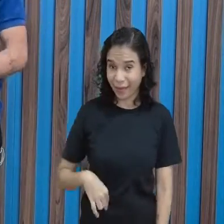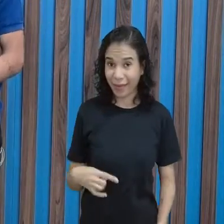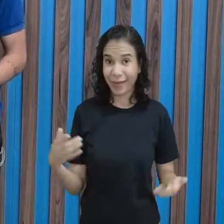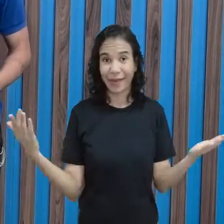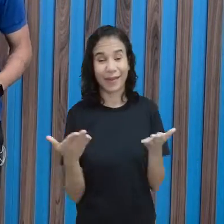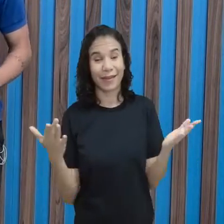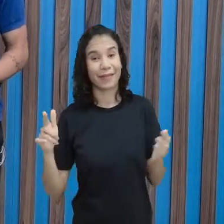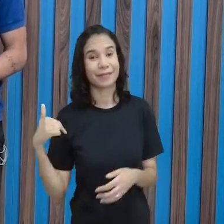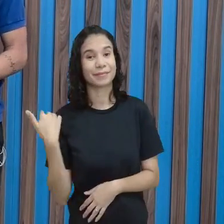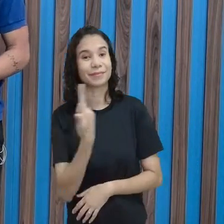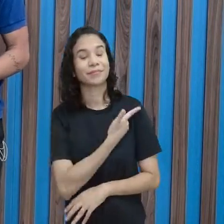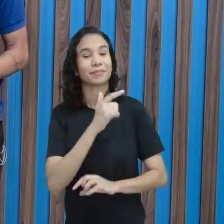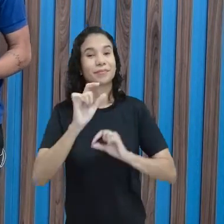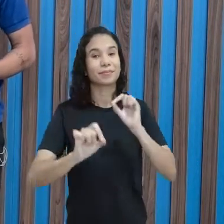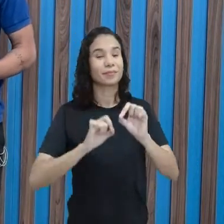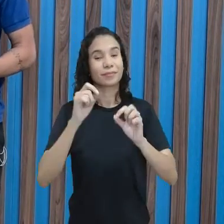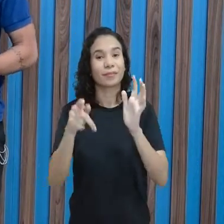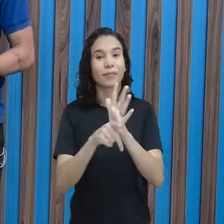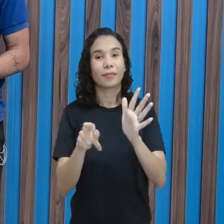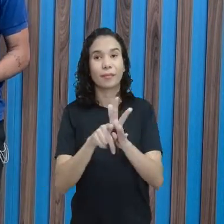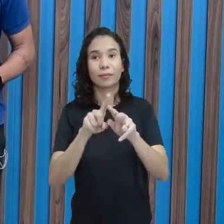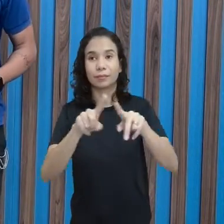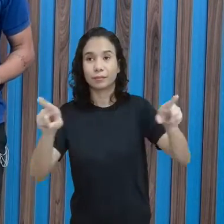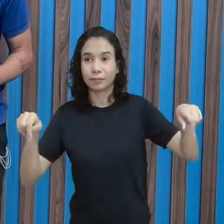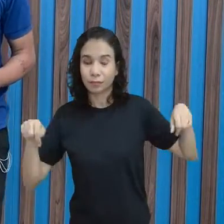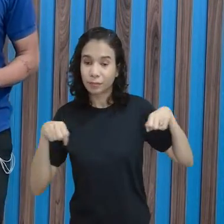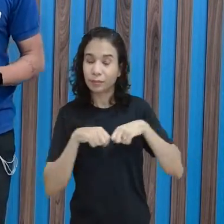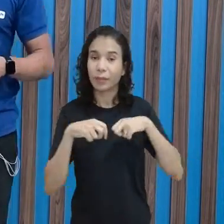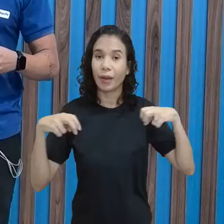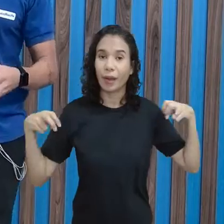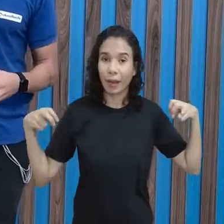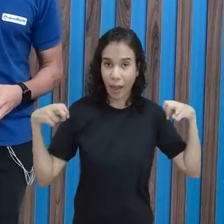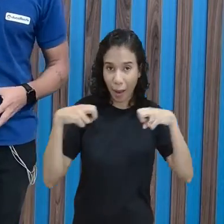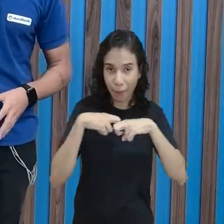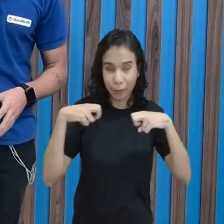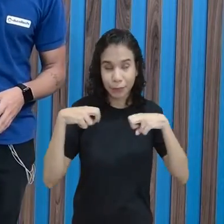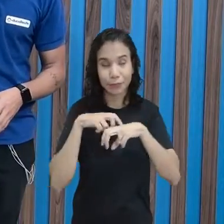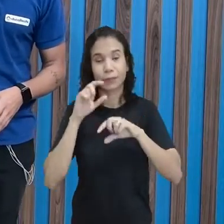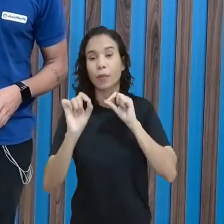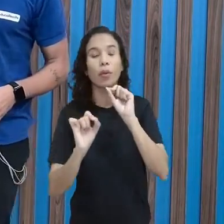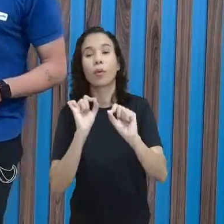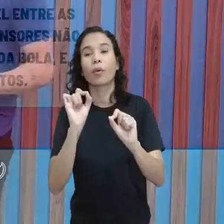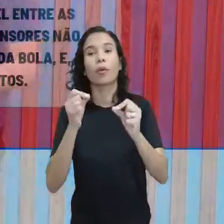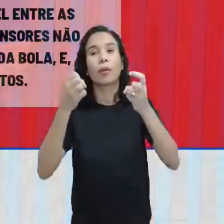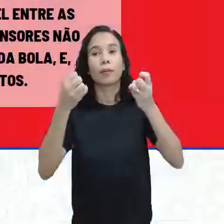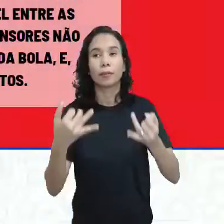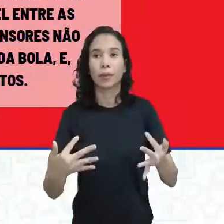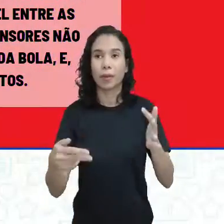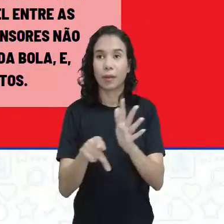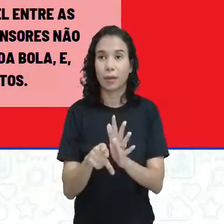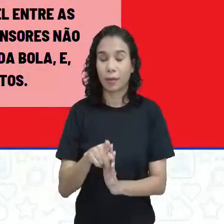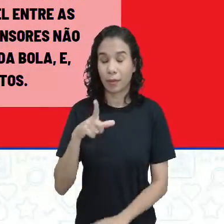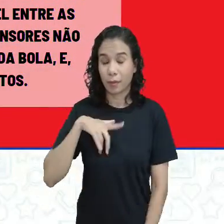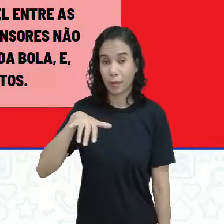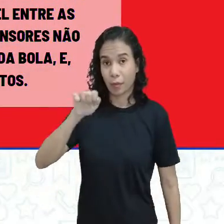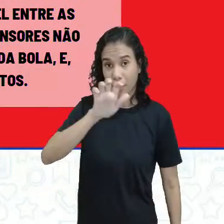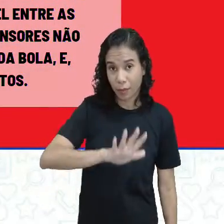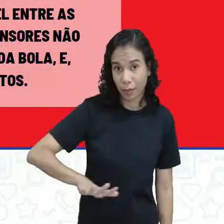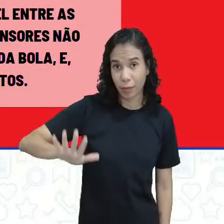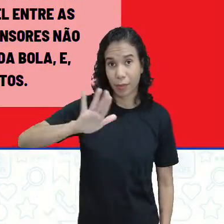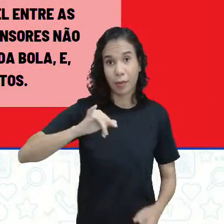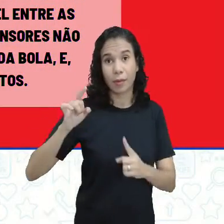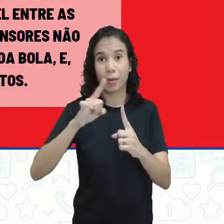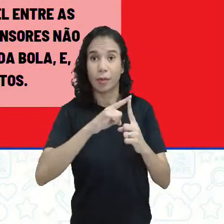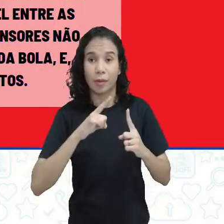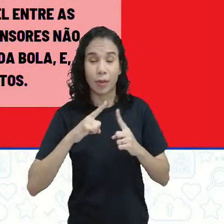agora para Campo Itaco. Então, como é que a gente pode definir? Campo Itaco reúne aí as